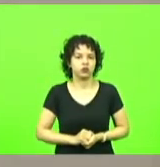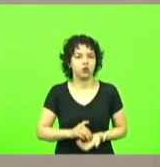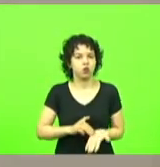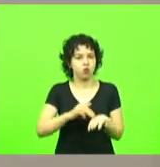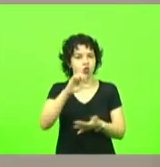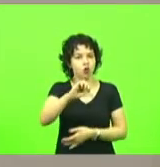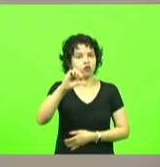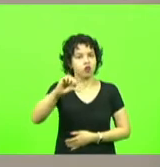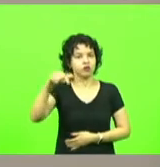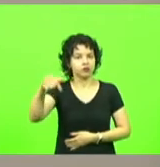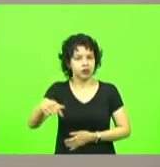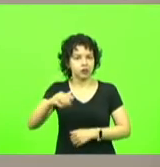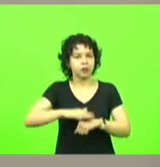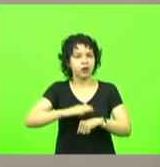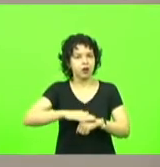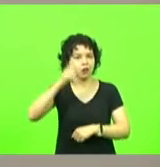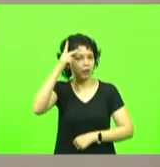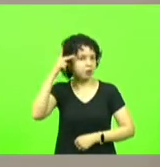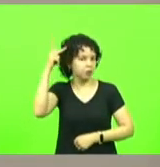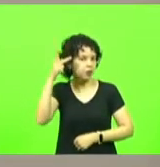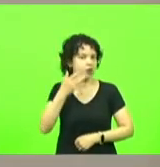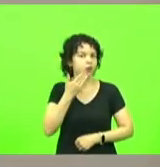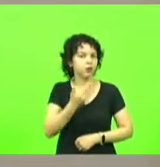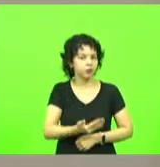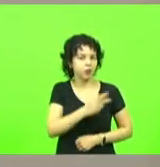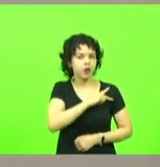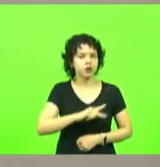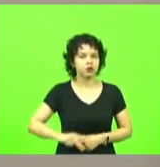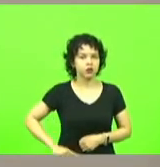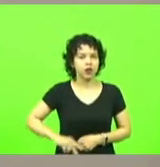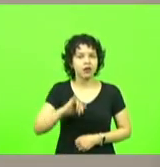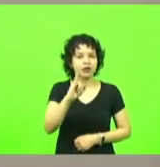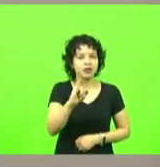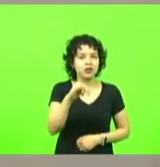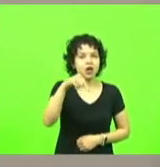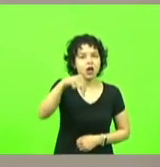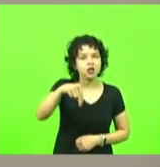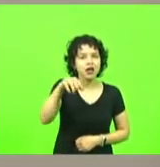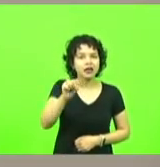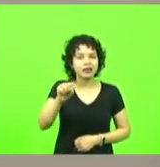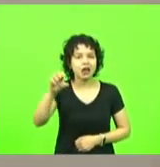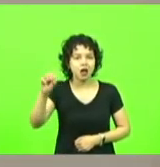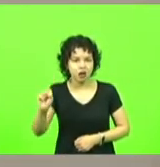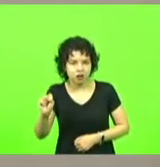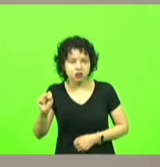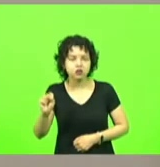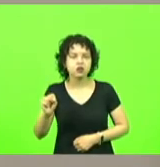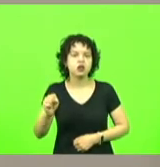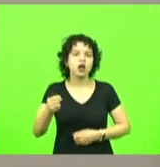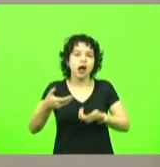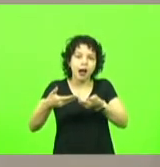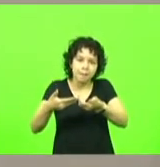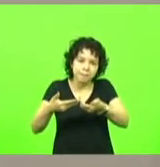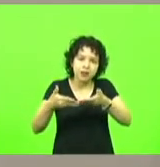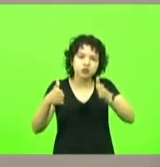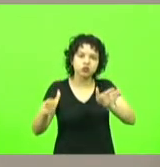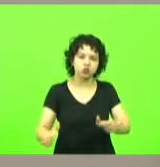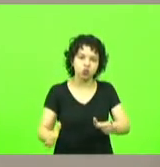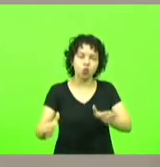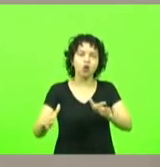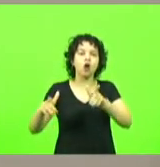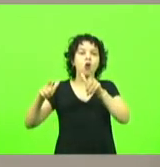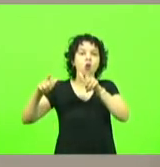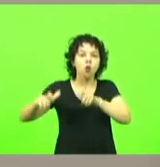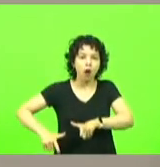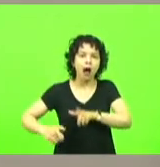997 deputada Paulinha apelando ao presidente do INSS que ocorra a reabertura da agência de atendimento